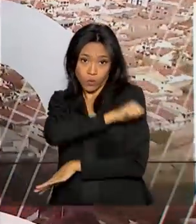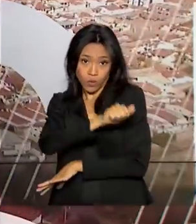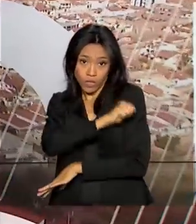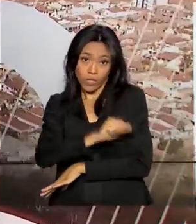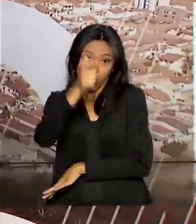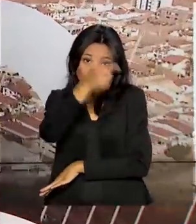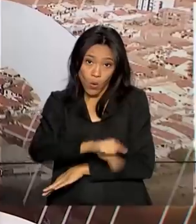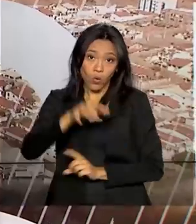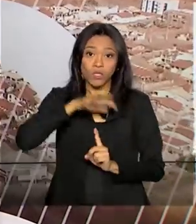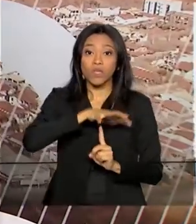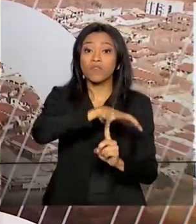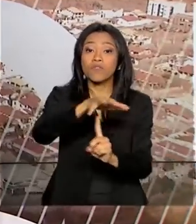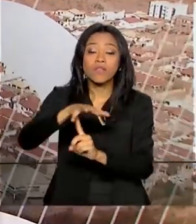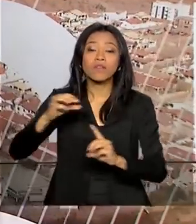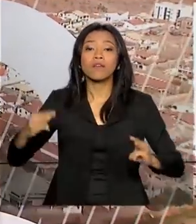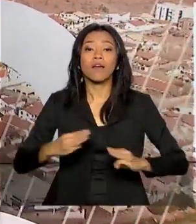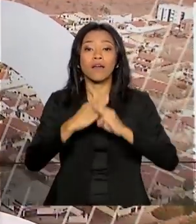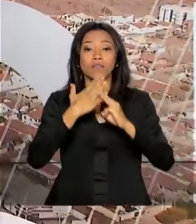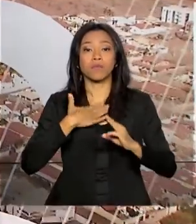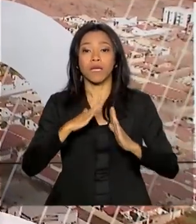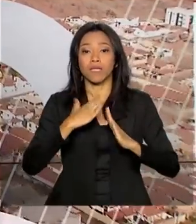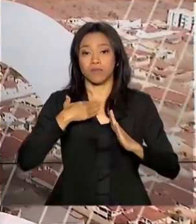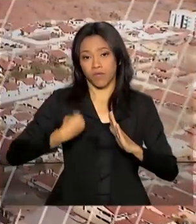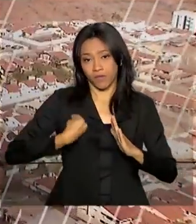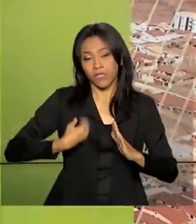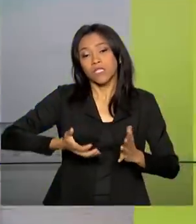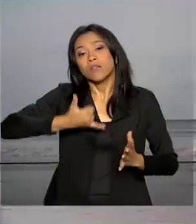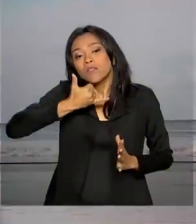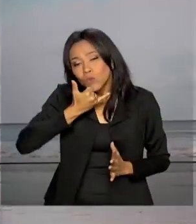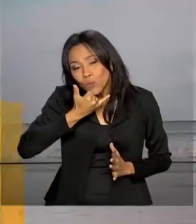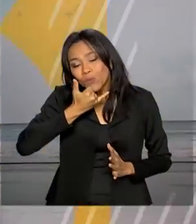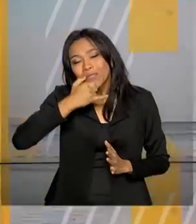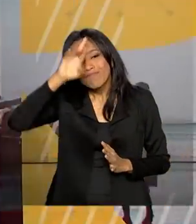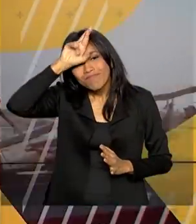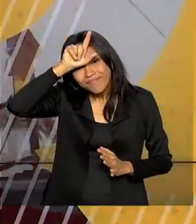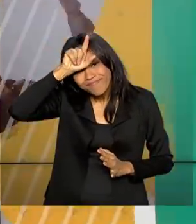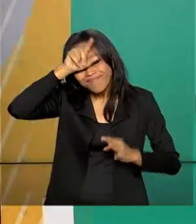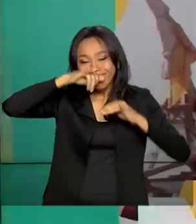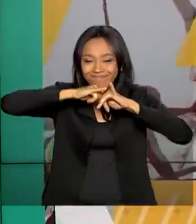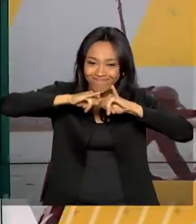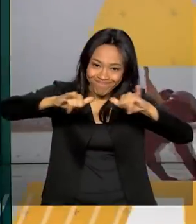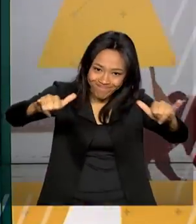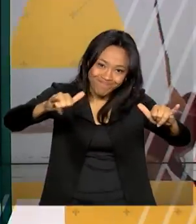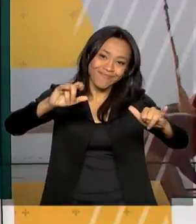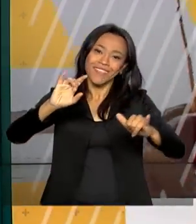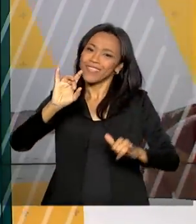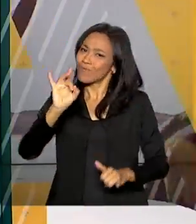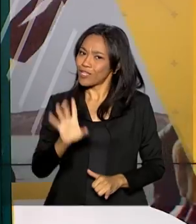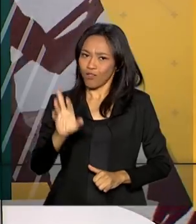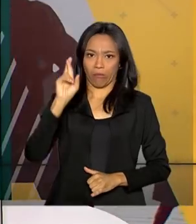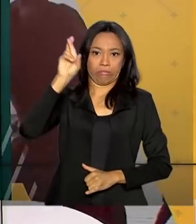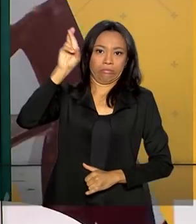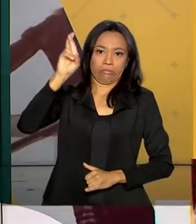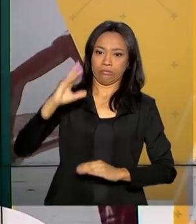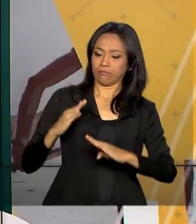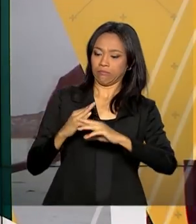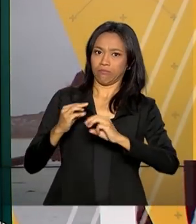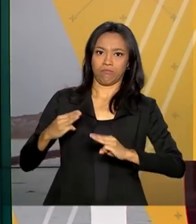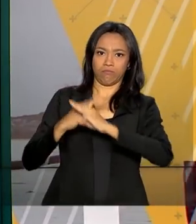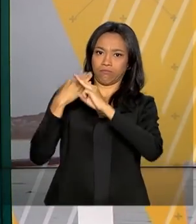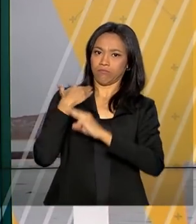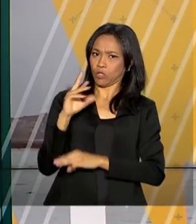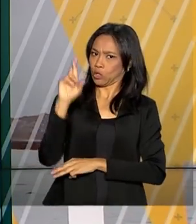uma edição do Feirão da Caixa do Minha Casa Minha Vida. A gente pede desculpas, a informação está errada, o feirão, na verdade, tem a participação de outros